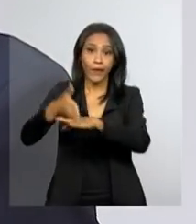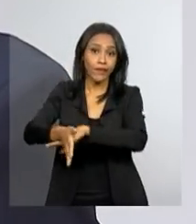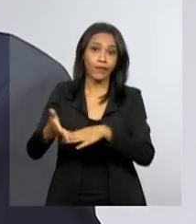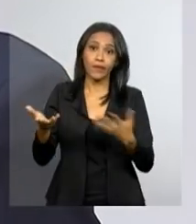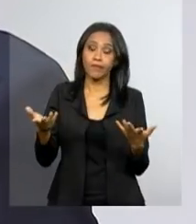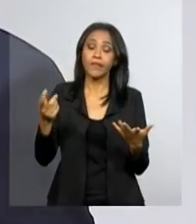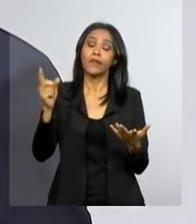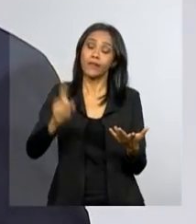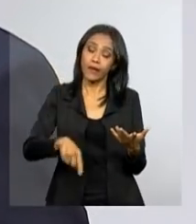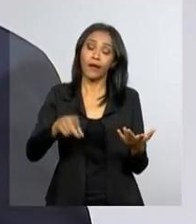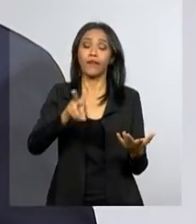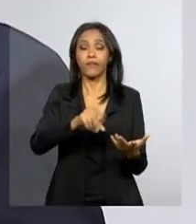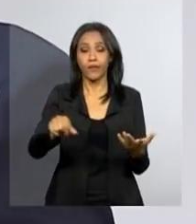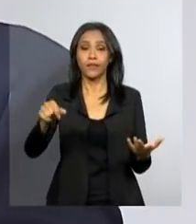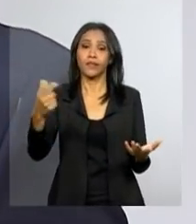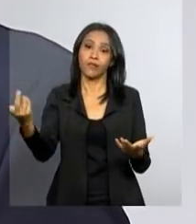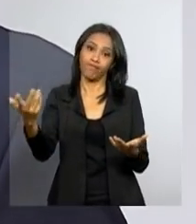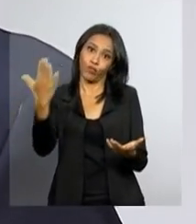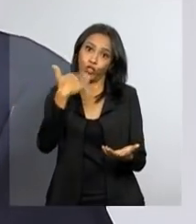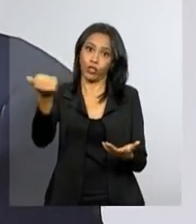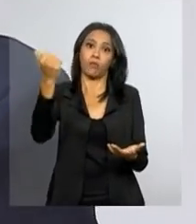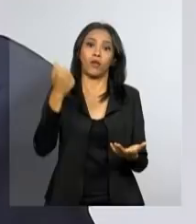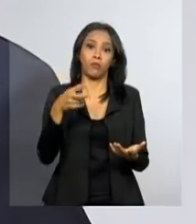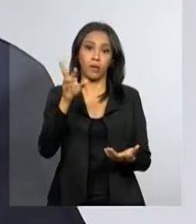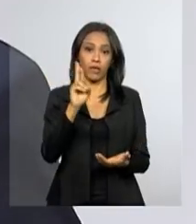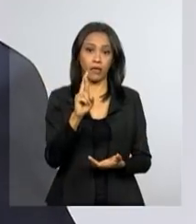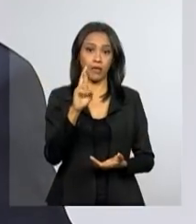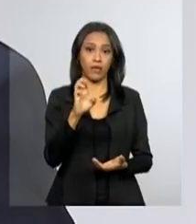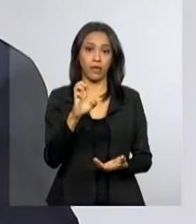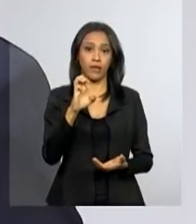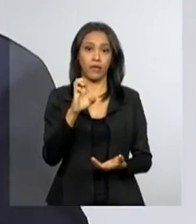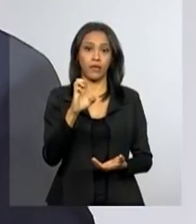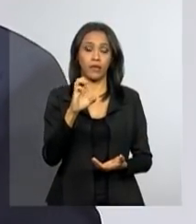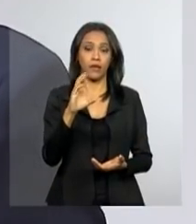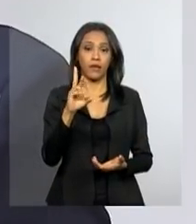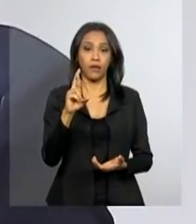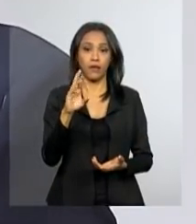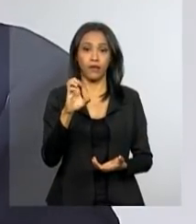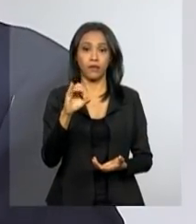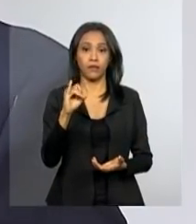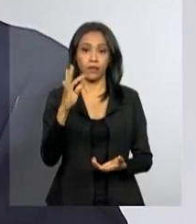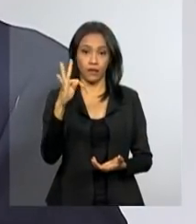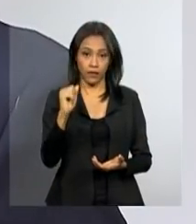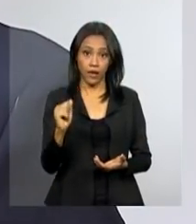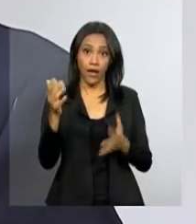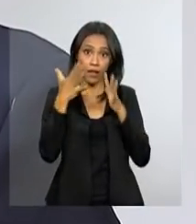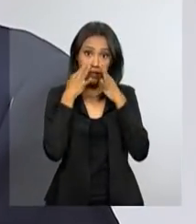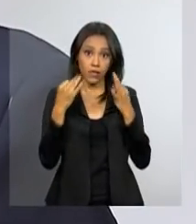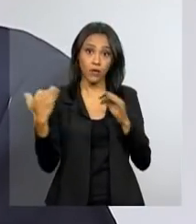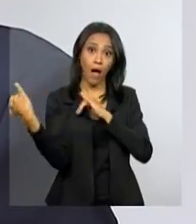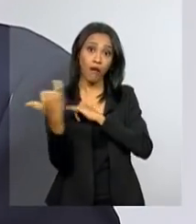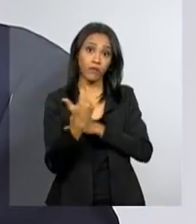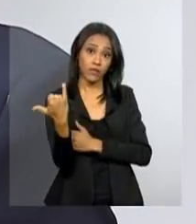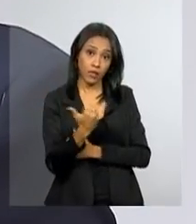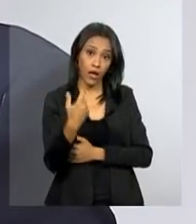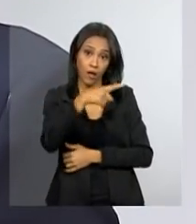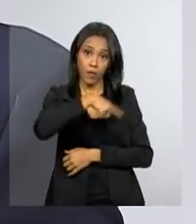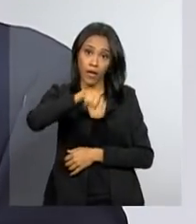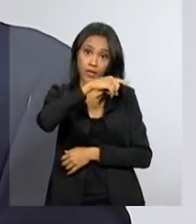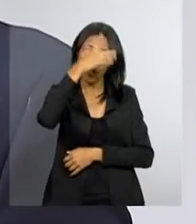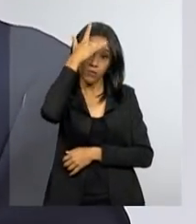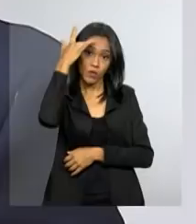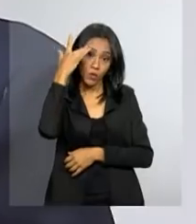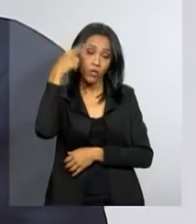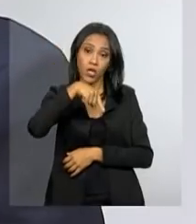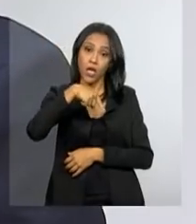ficando sujeitos a serem autuados. O que a Receita fez nesse caso, agora nesse momento, é alertar esses contribuintes para que, em vez de nós